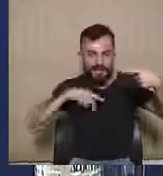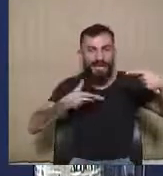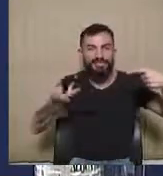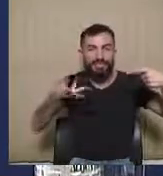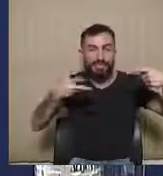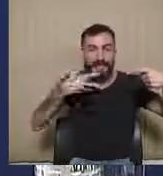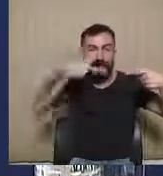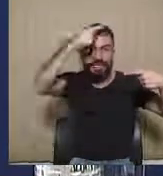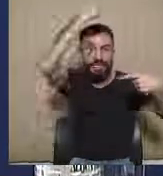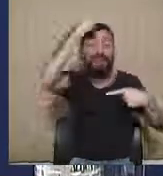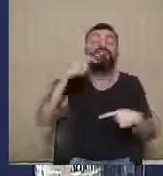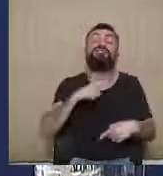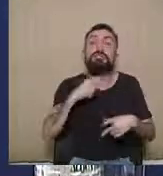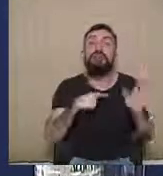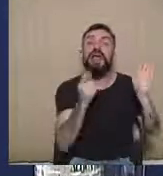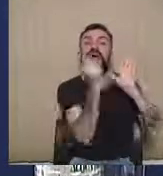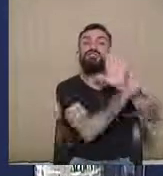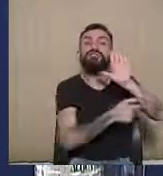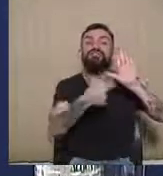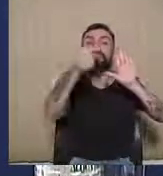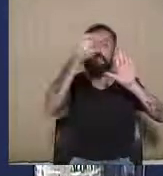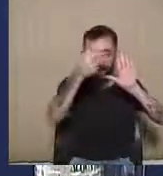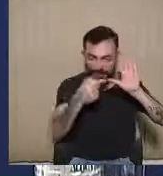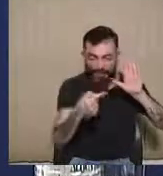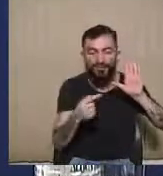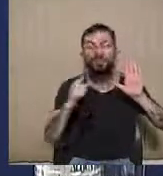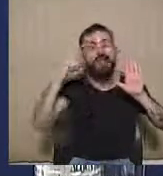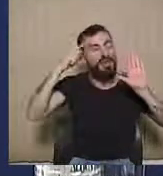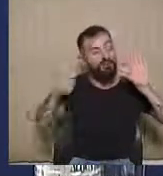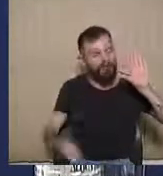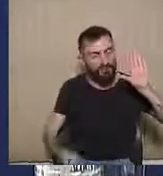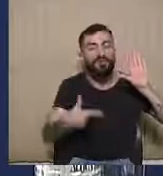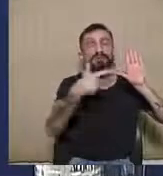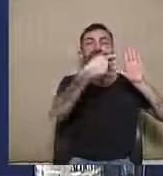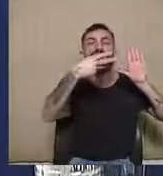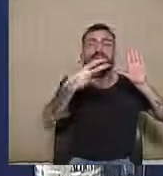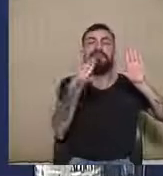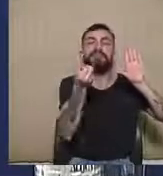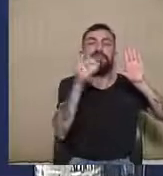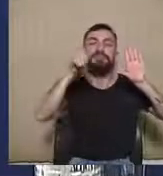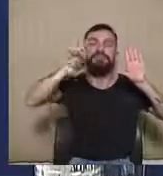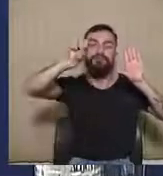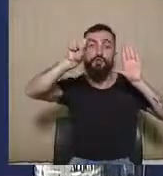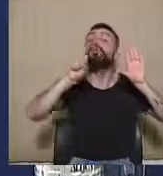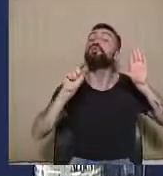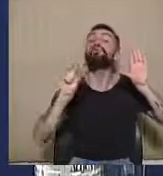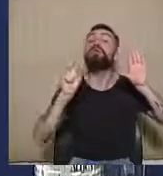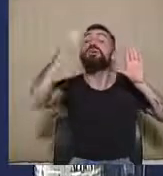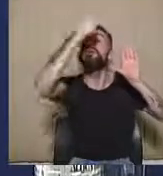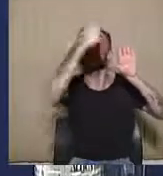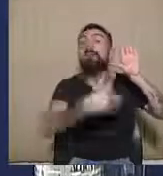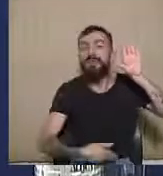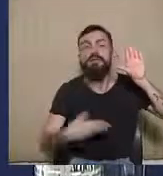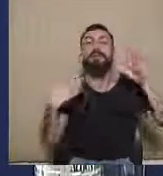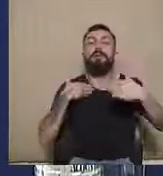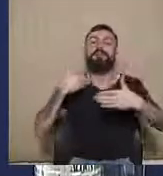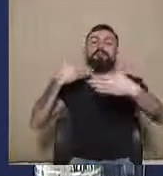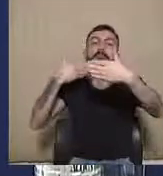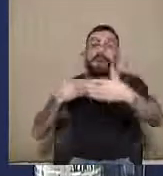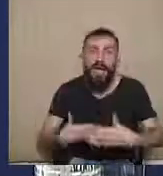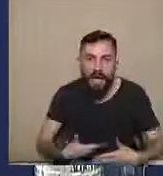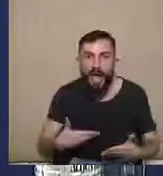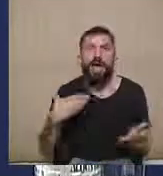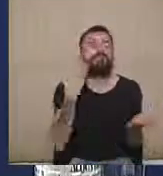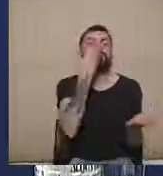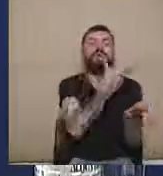eu posso citar aqui o artigo 7º da Resolução 23.608, que vai falar o seguinte, que os prazos das representações, reclamações, pedidos de direitos